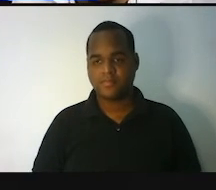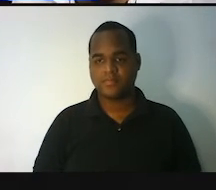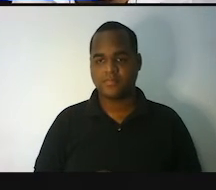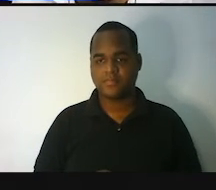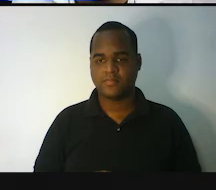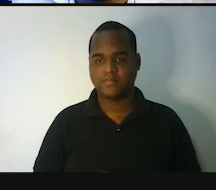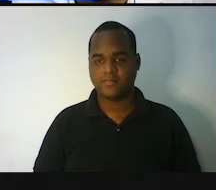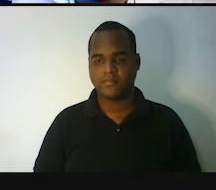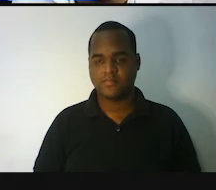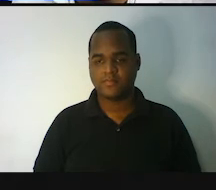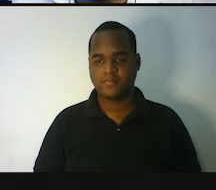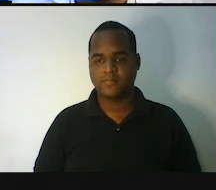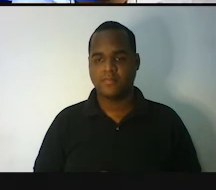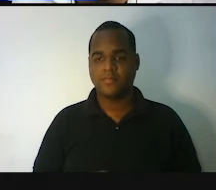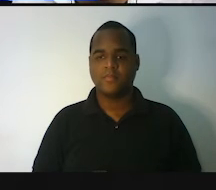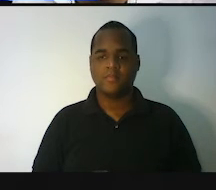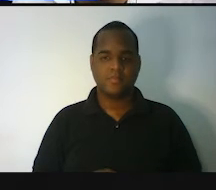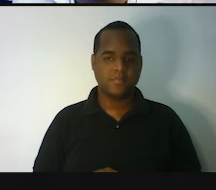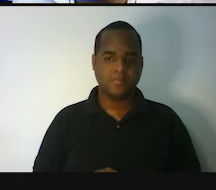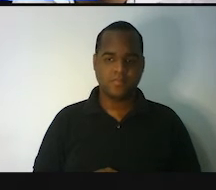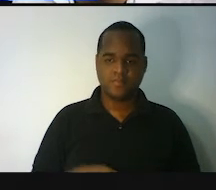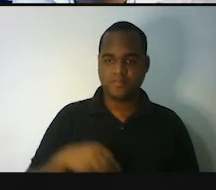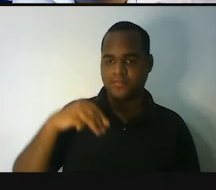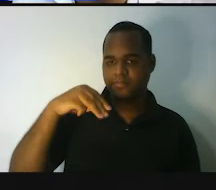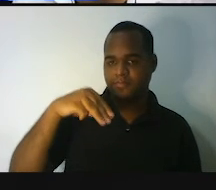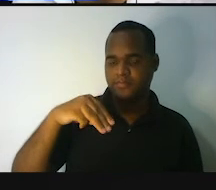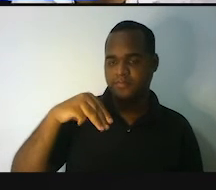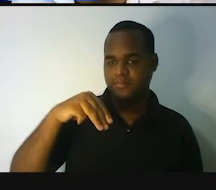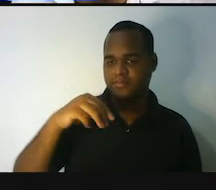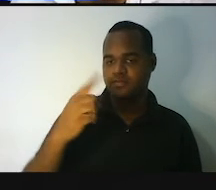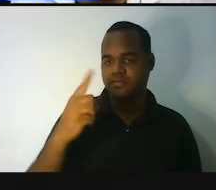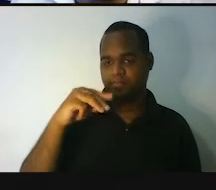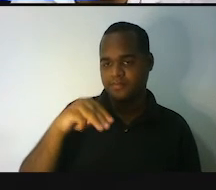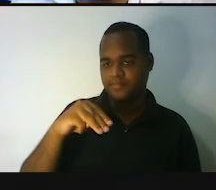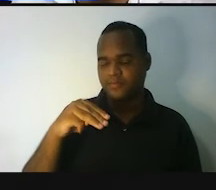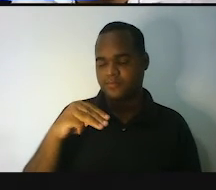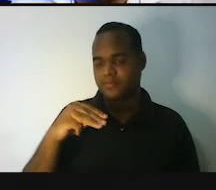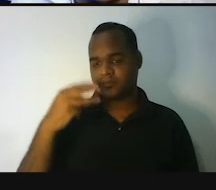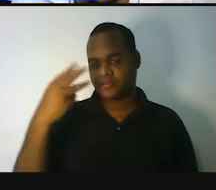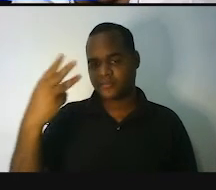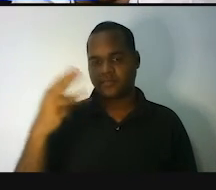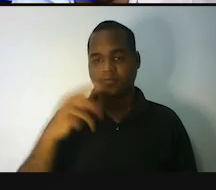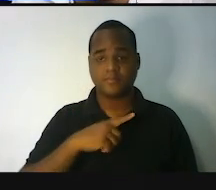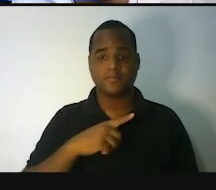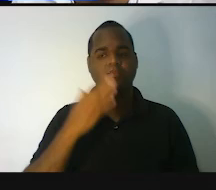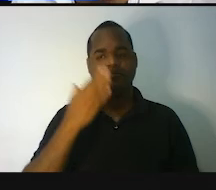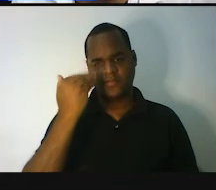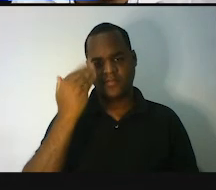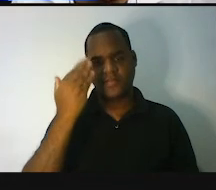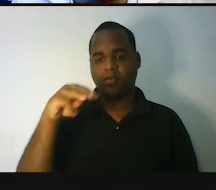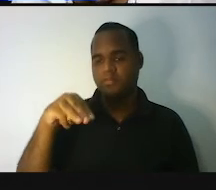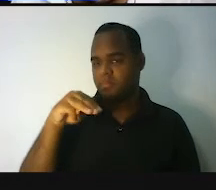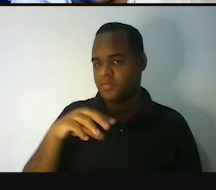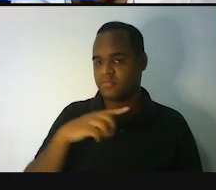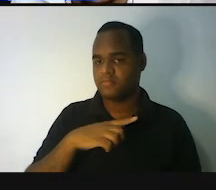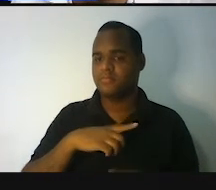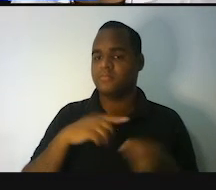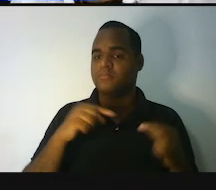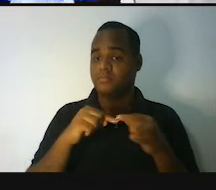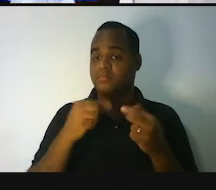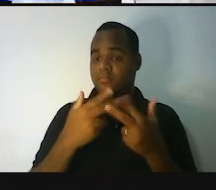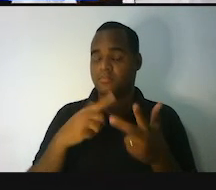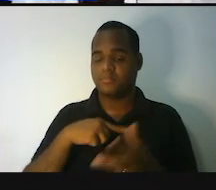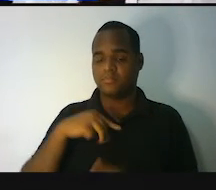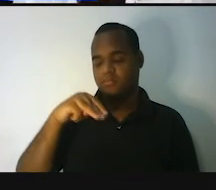O m elevado a três, a gente não sabe aqui o significado desse m. Aliás, a gente sabe que é metro, né? Então vamos deixar ele aí,